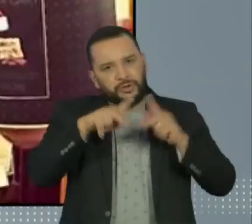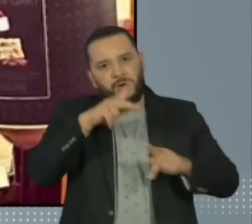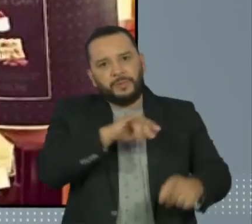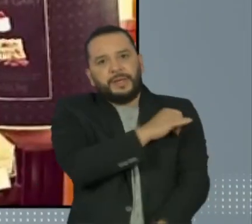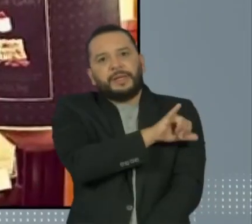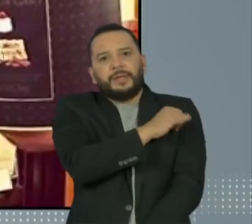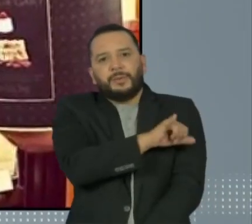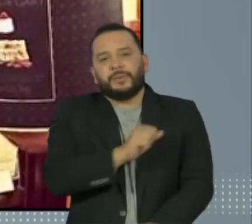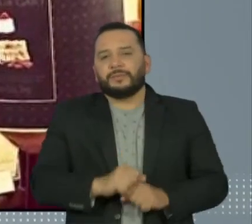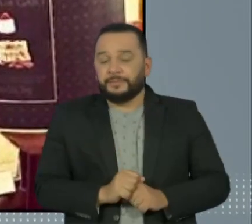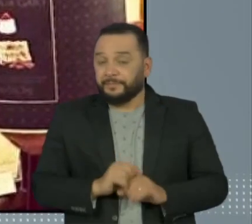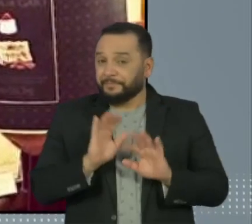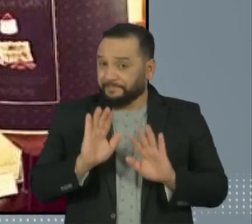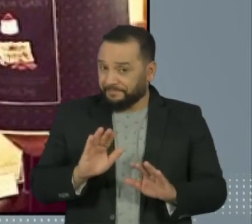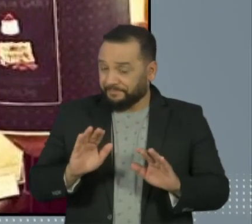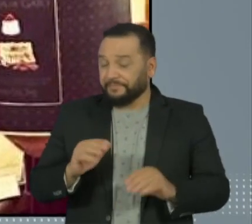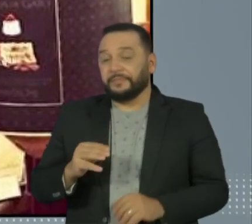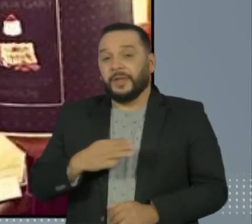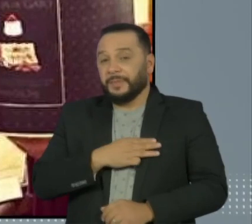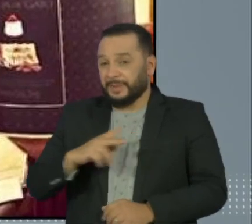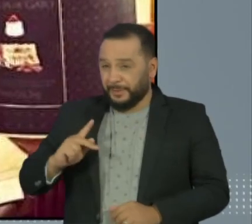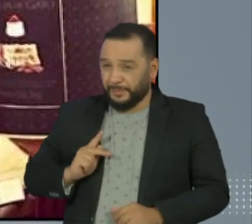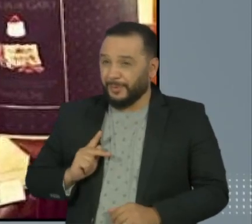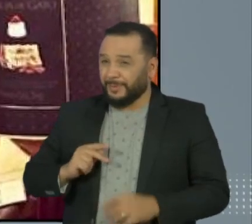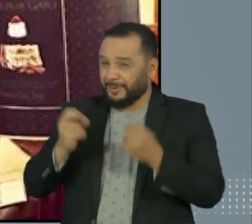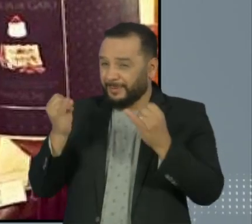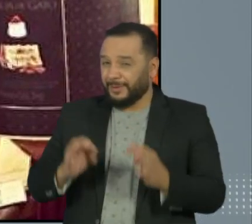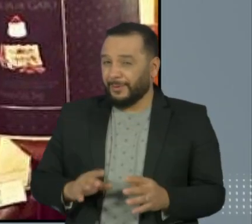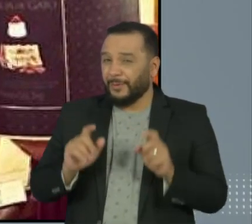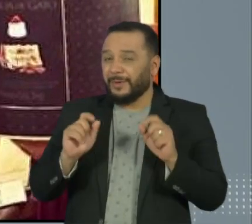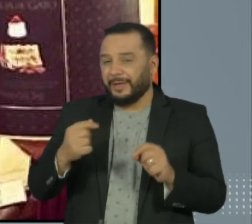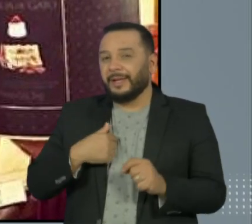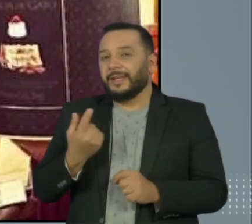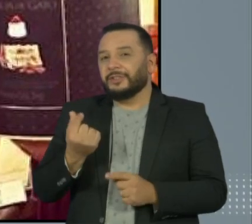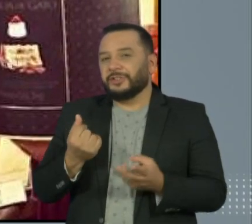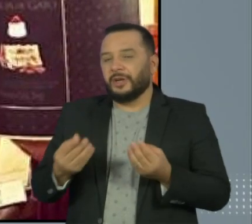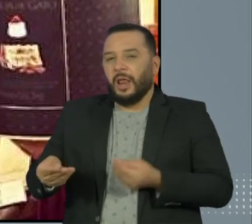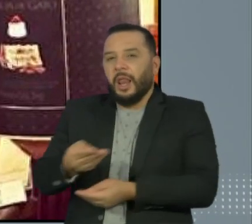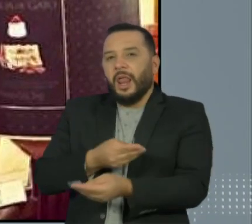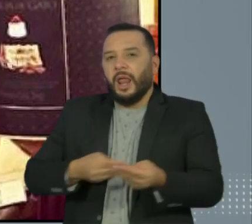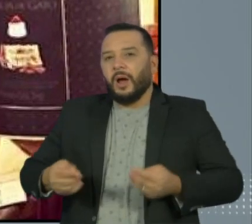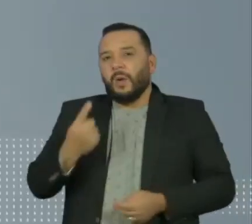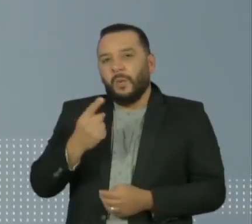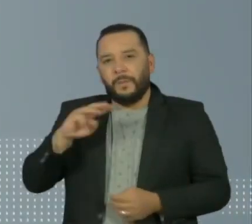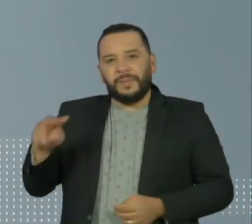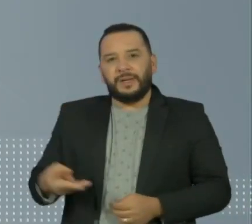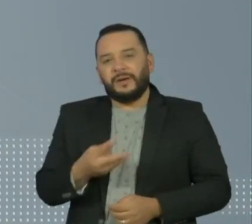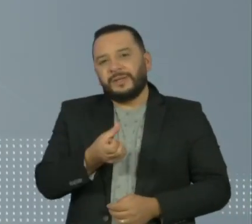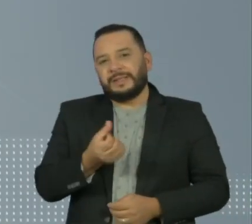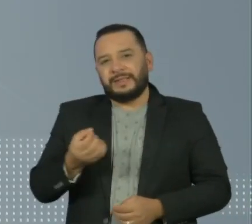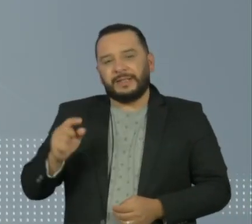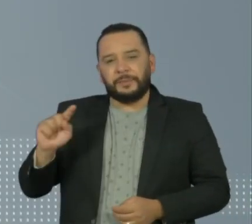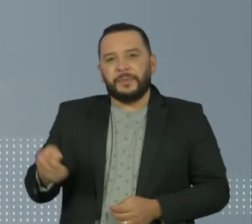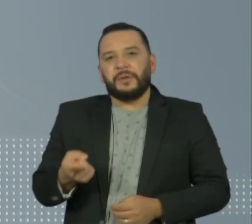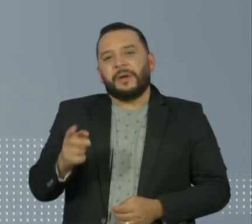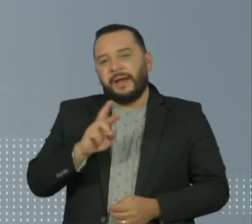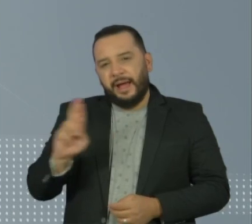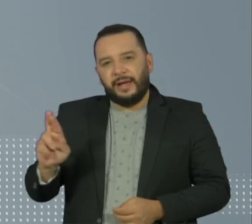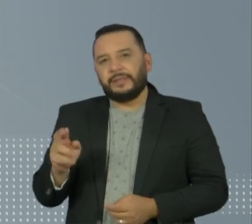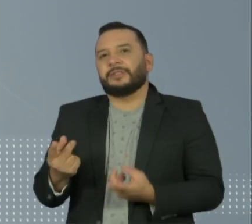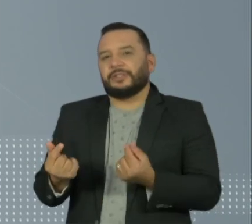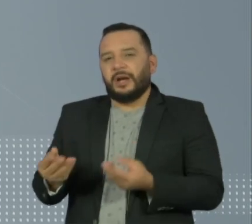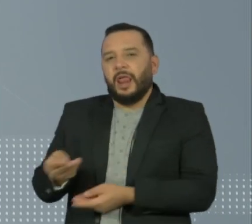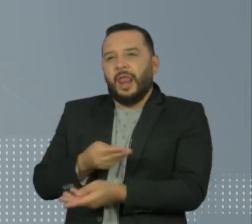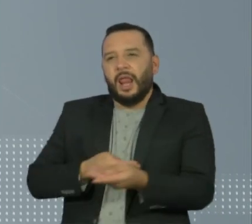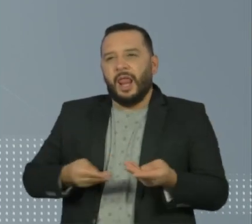segundo o Ministério Público, a loja serviu para ele lavar R 1,6 milhão. Parte desse valor teria